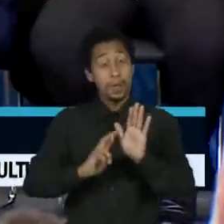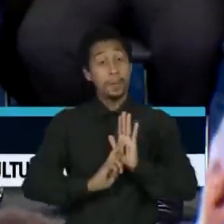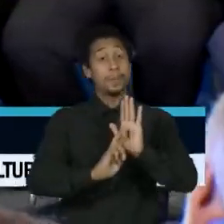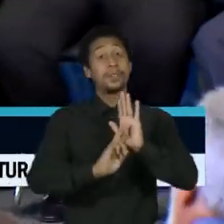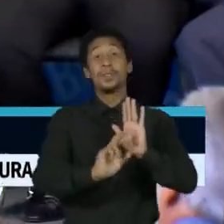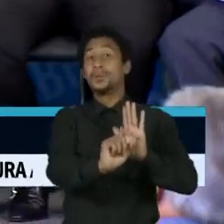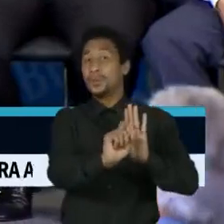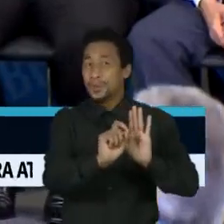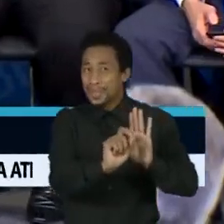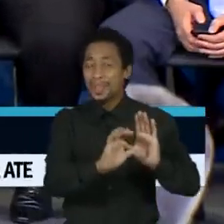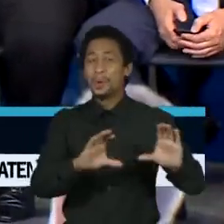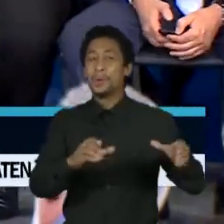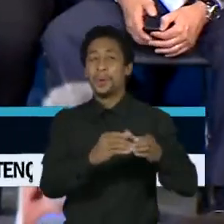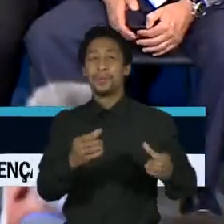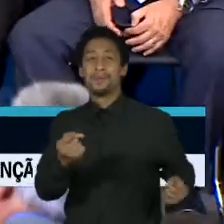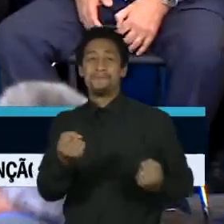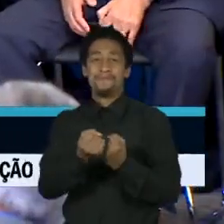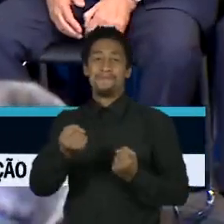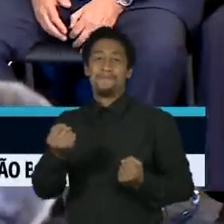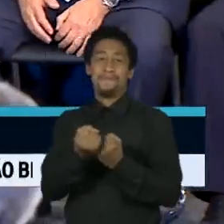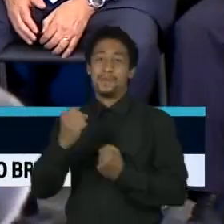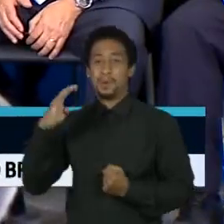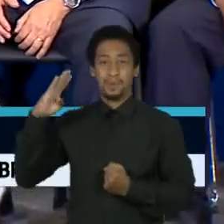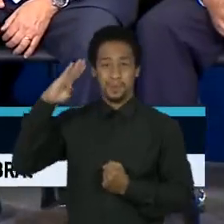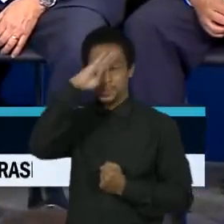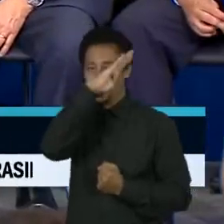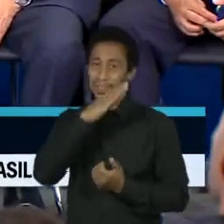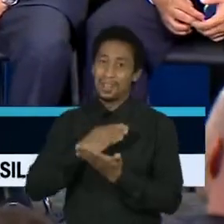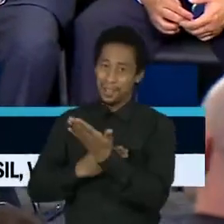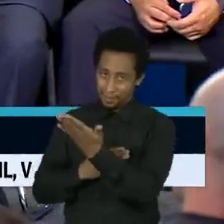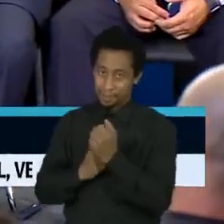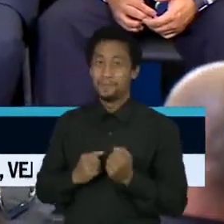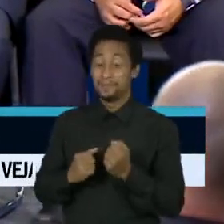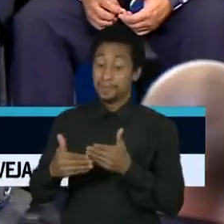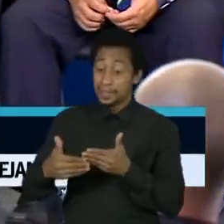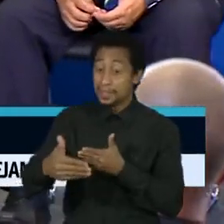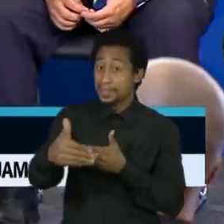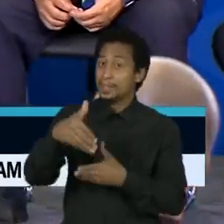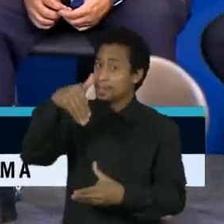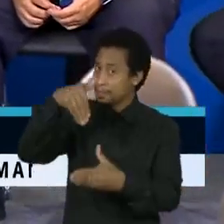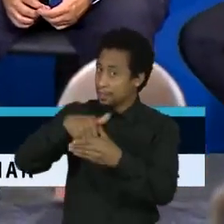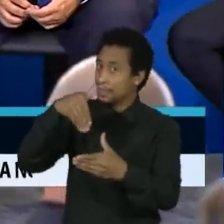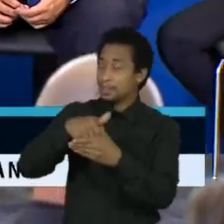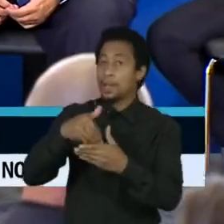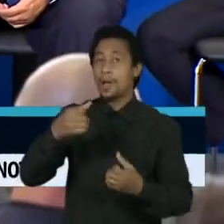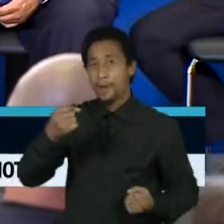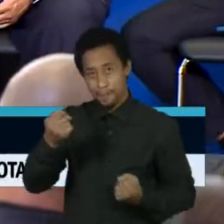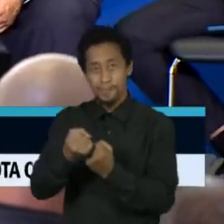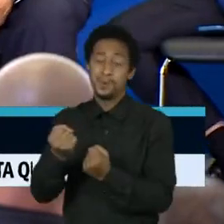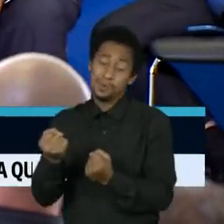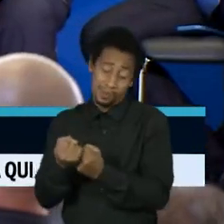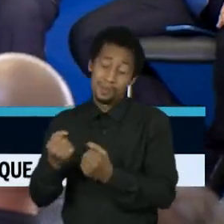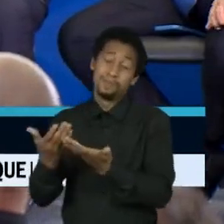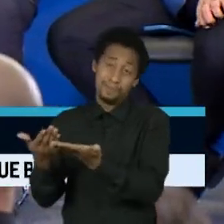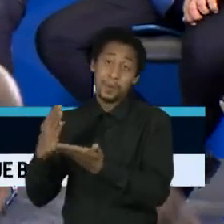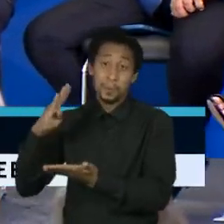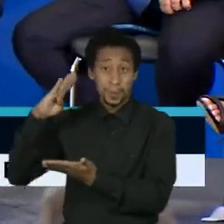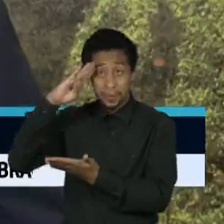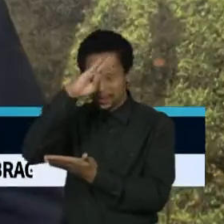chamado bolsonarismo. E vão para as urnas, em 2022, defender este legado